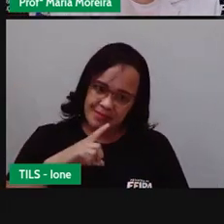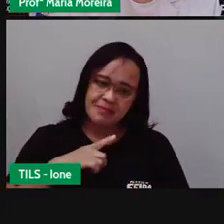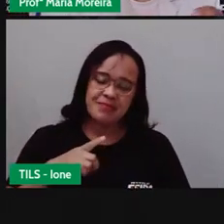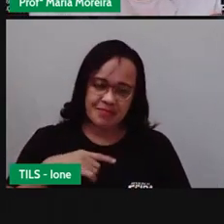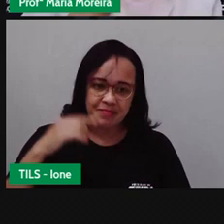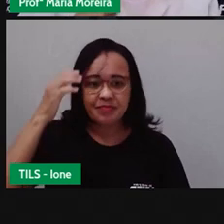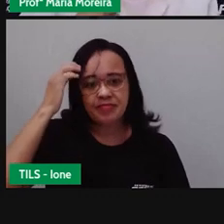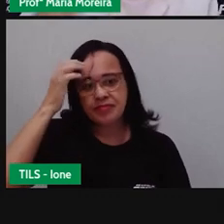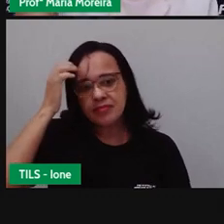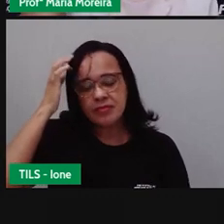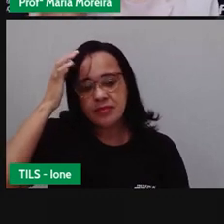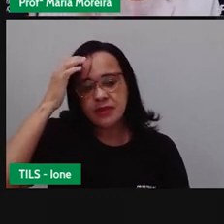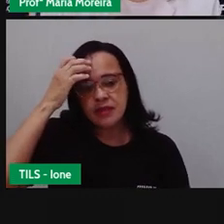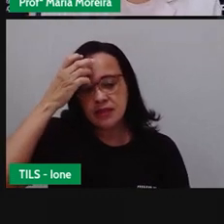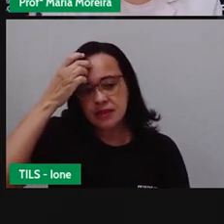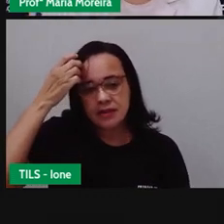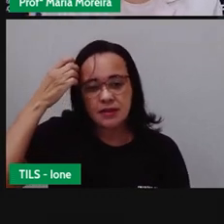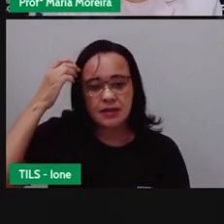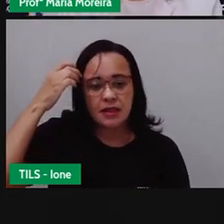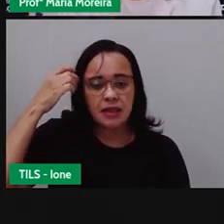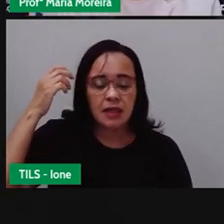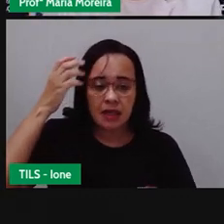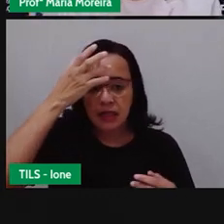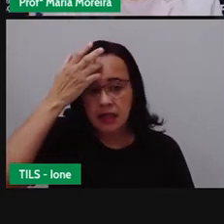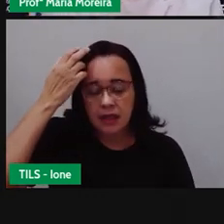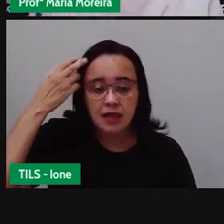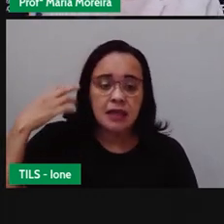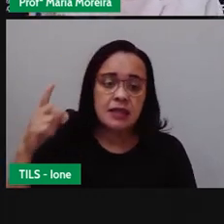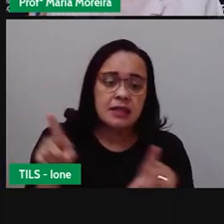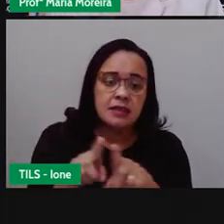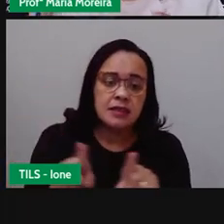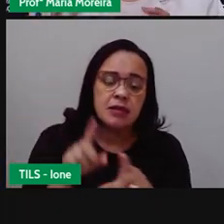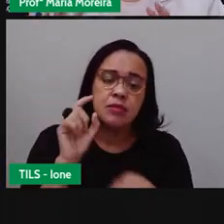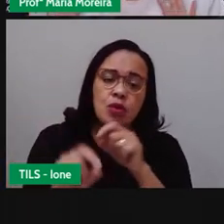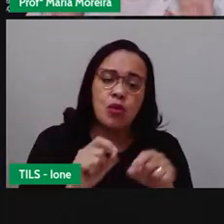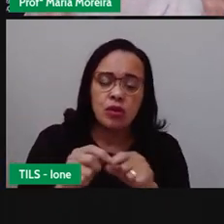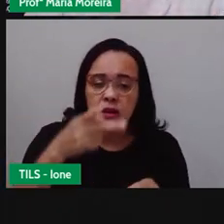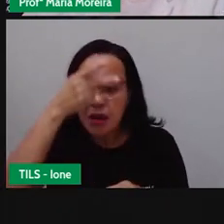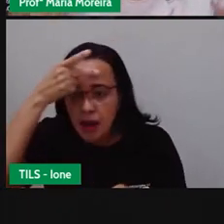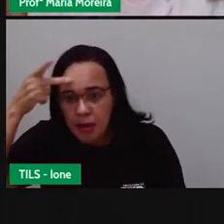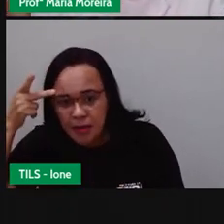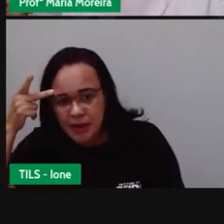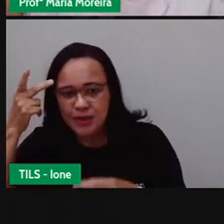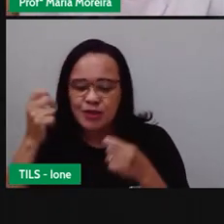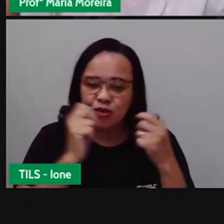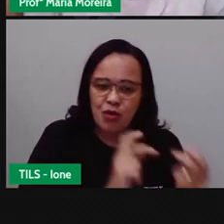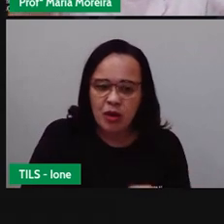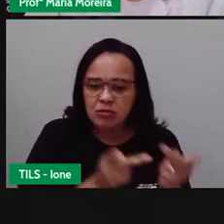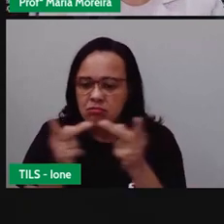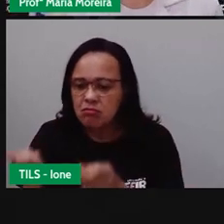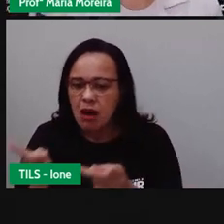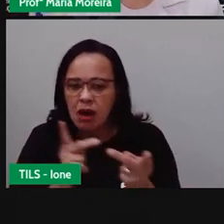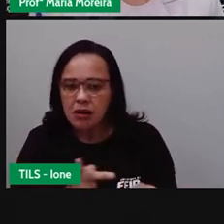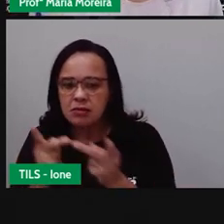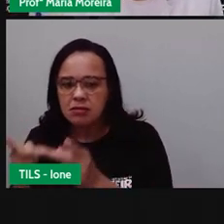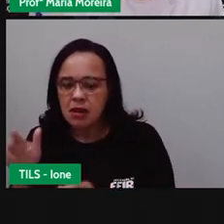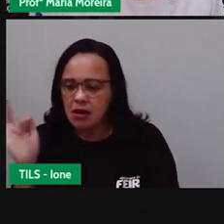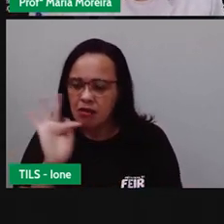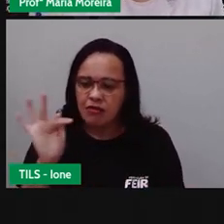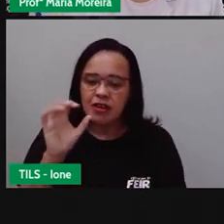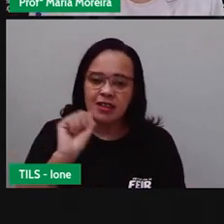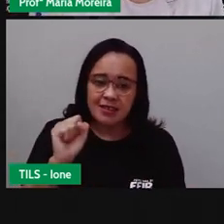passando aqui por feira e iam estabelecendo residência. Deixando de ser andarilhos e ficando em um local